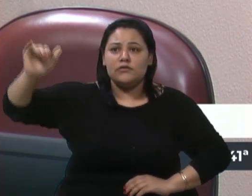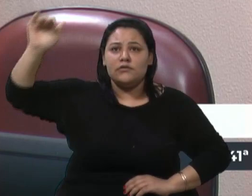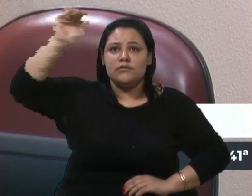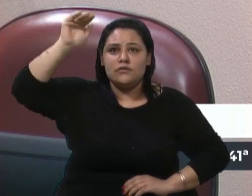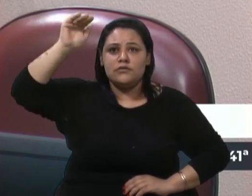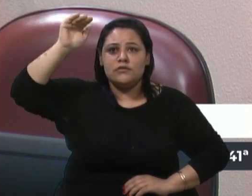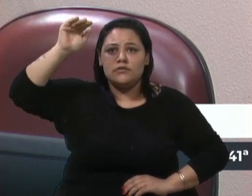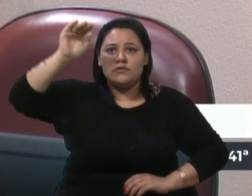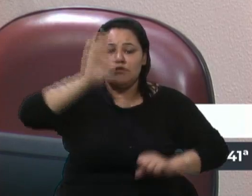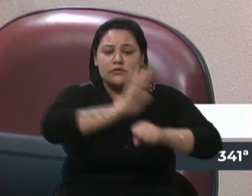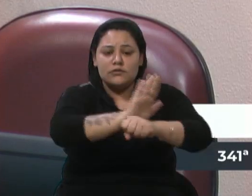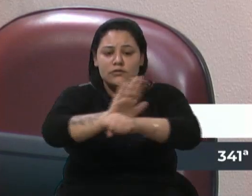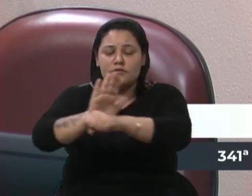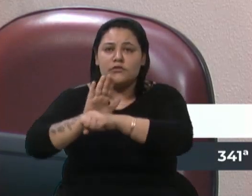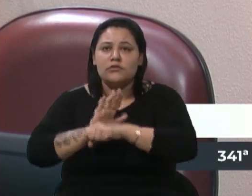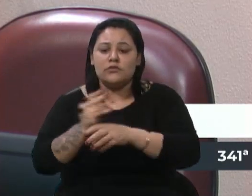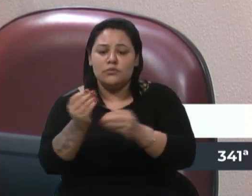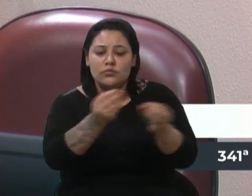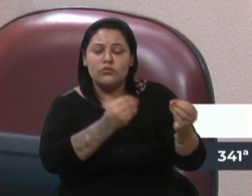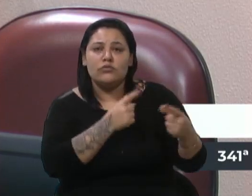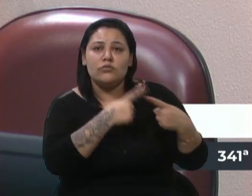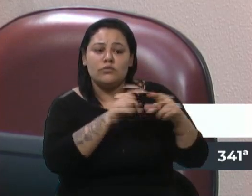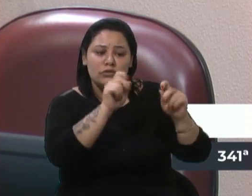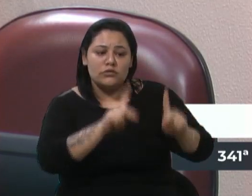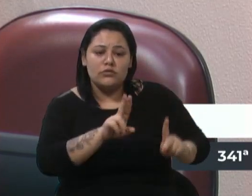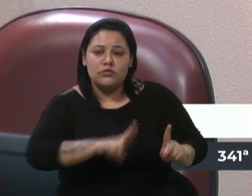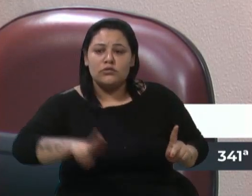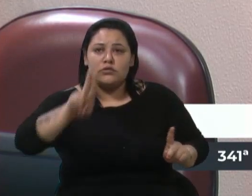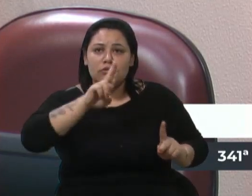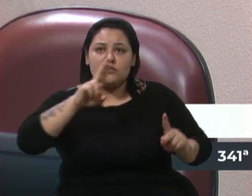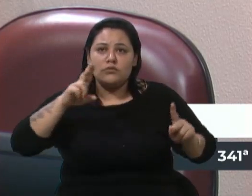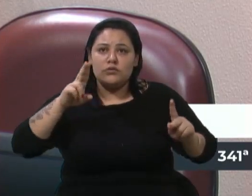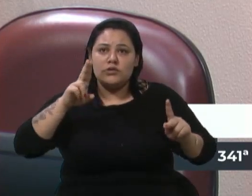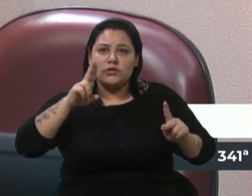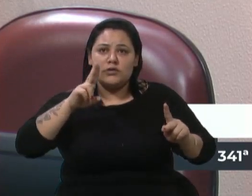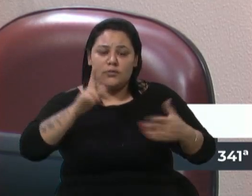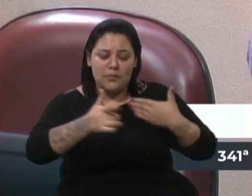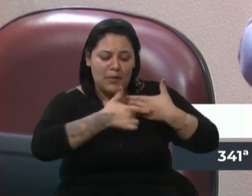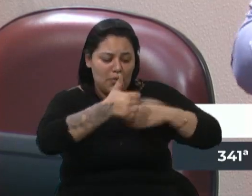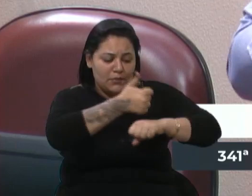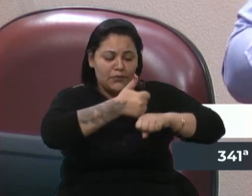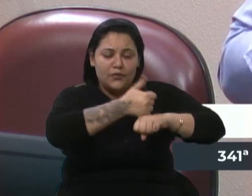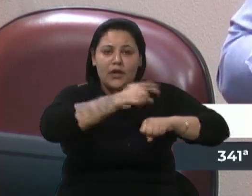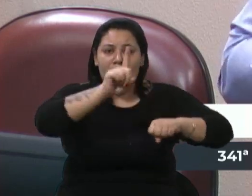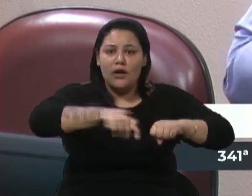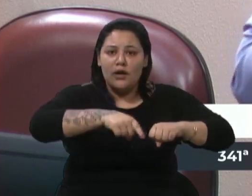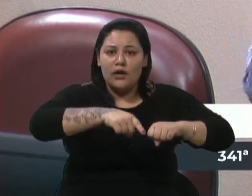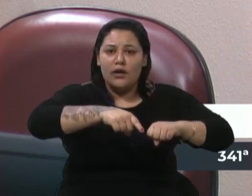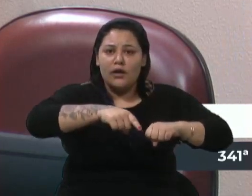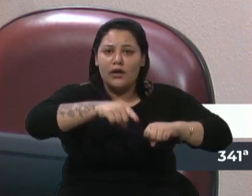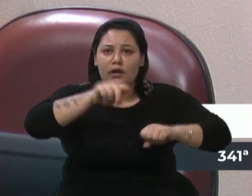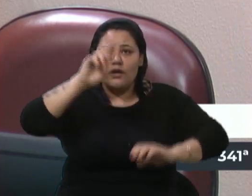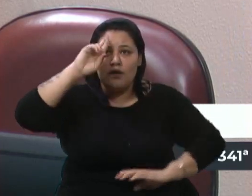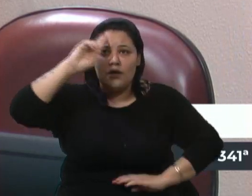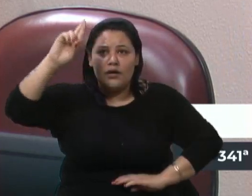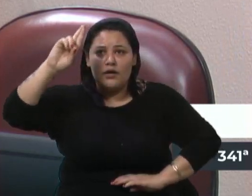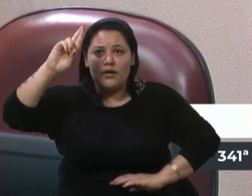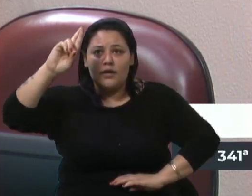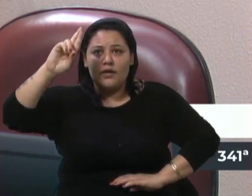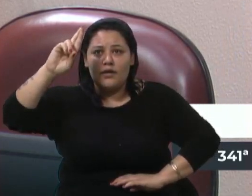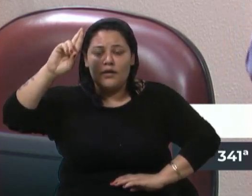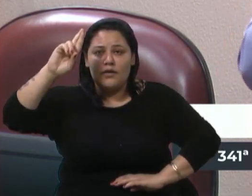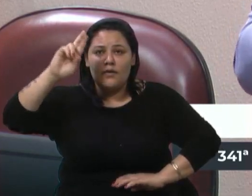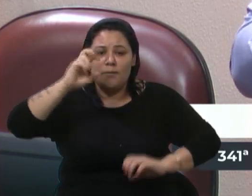porque quem veste a camisa é realmente os professores, é realmente as direções e a gente entende que é um programa super